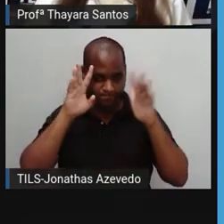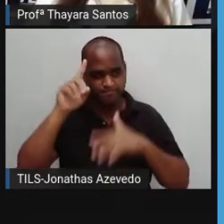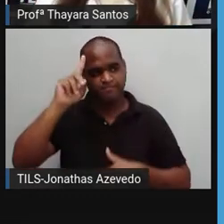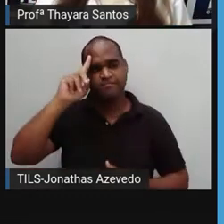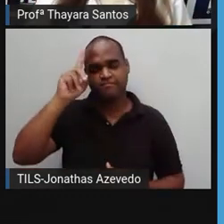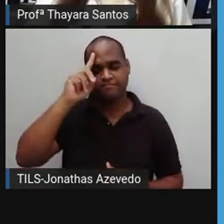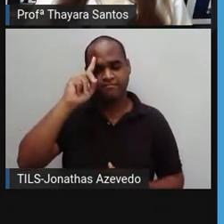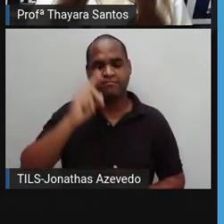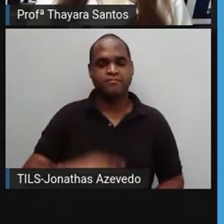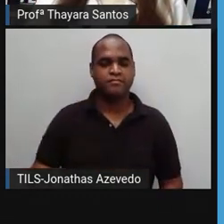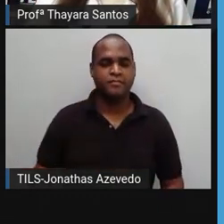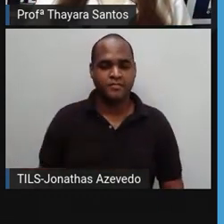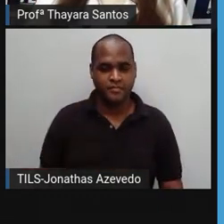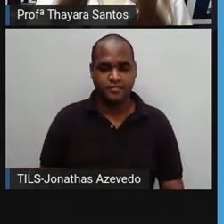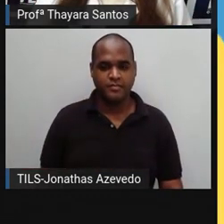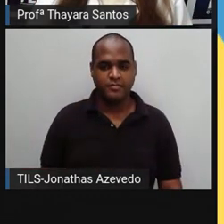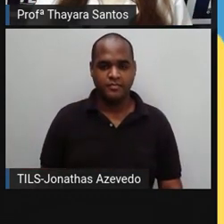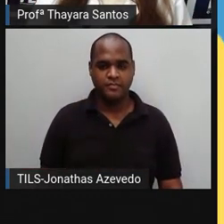a dia.